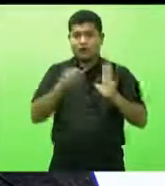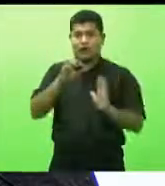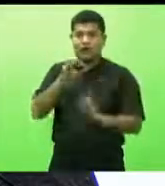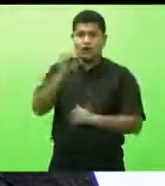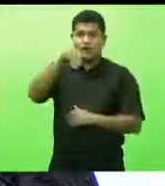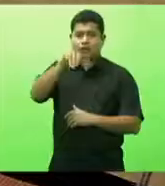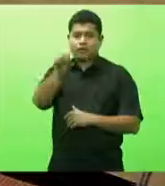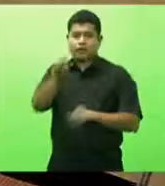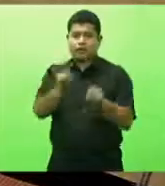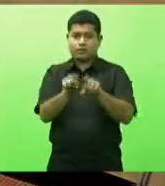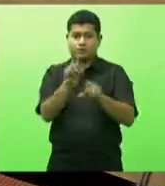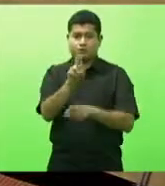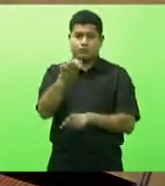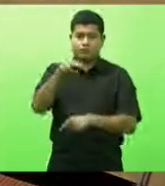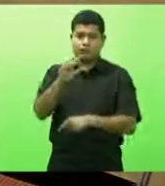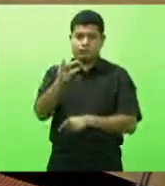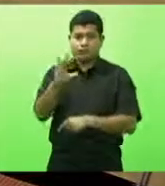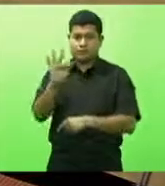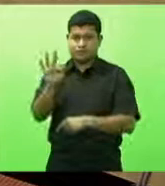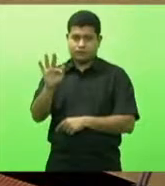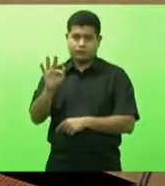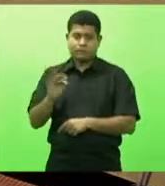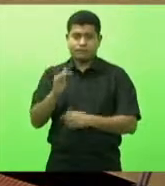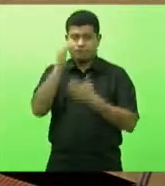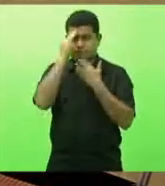Obrigado. Obrigado, deputado.